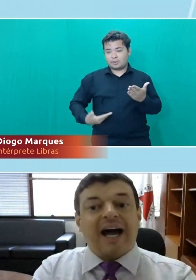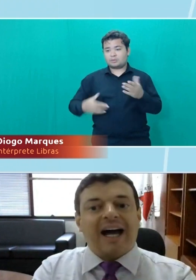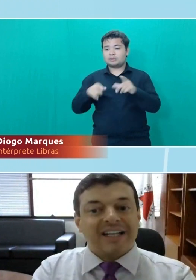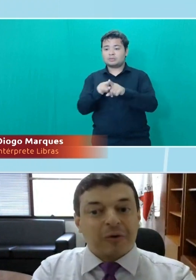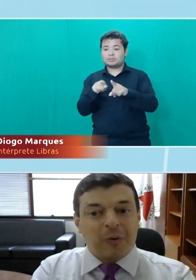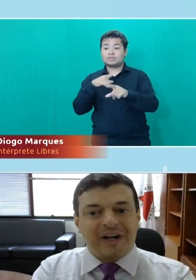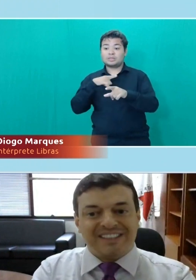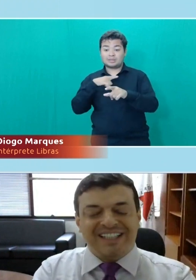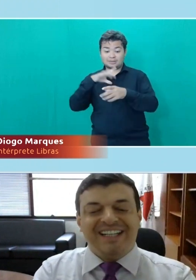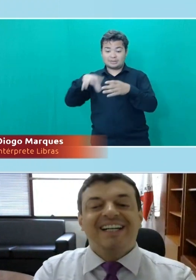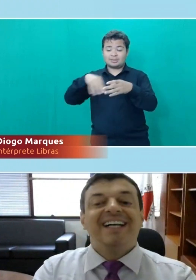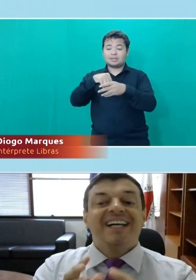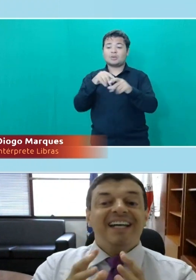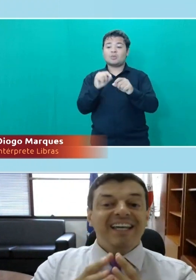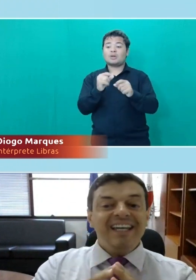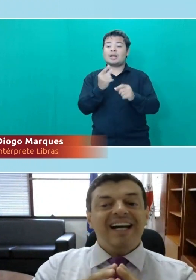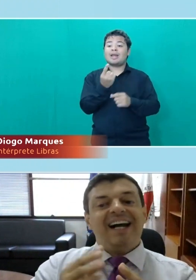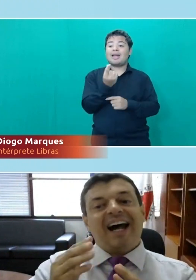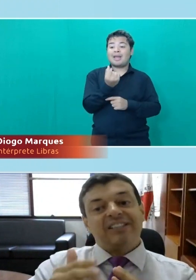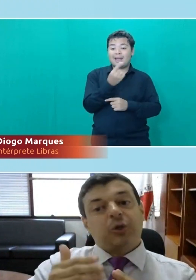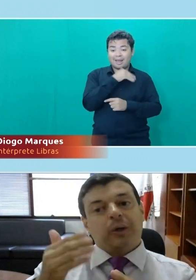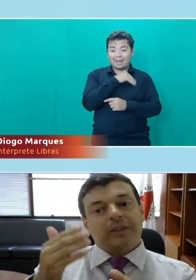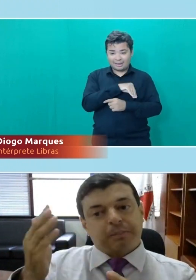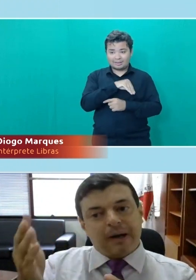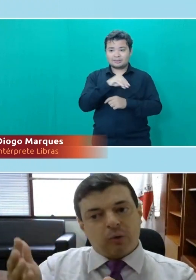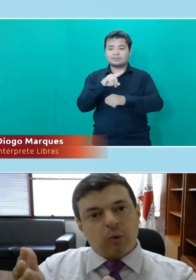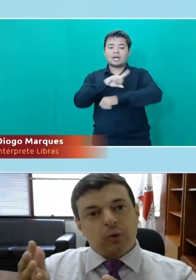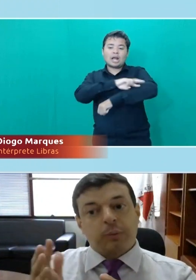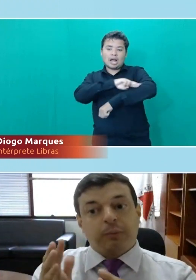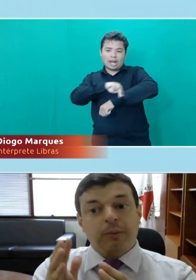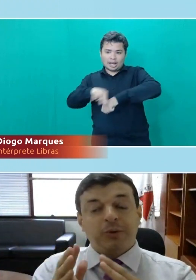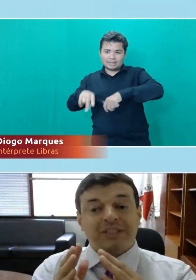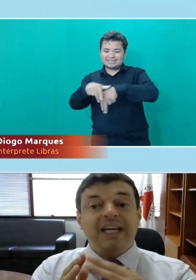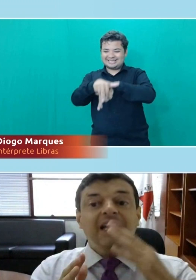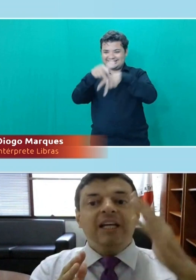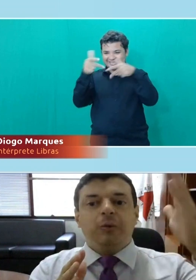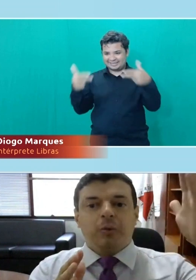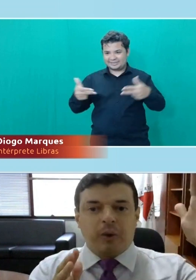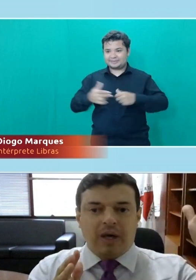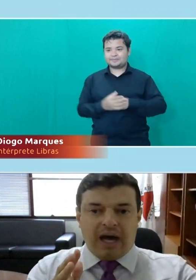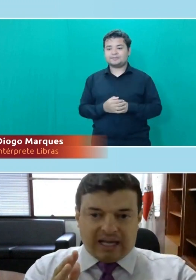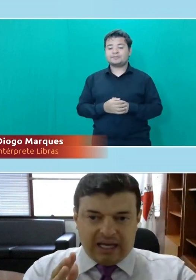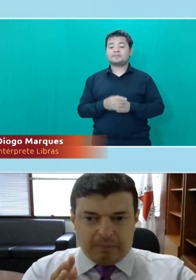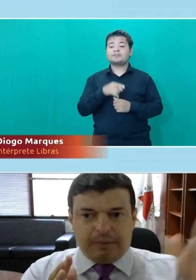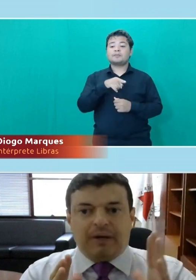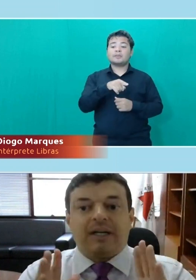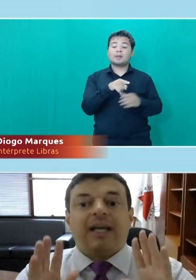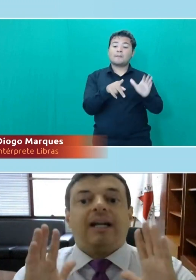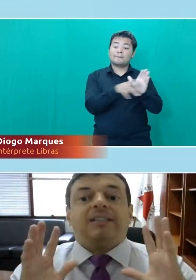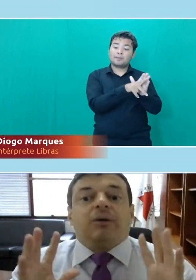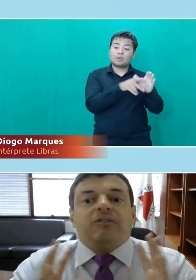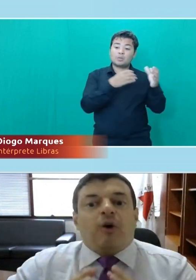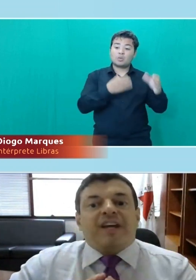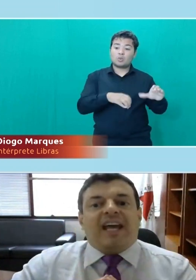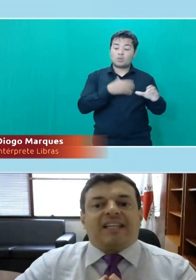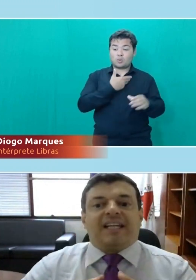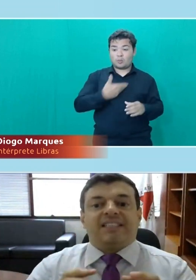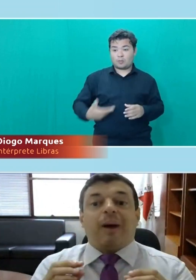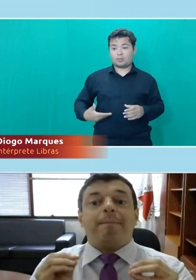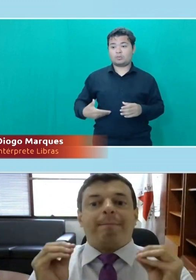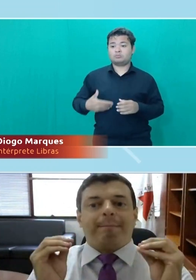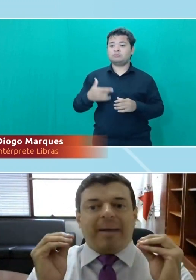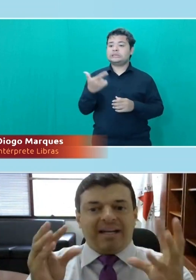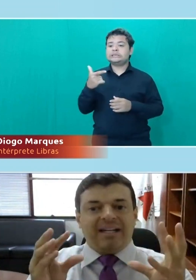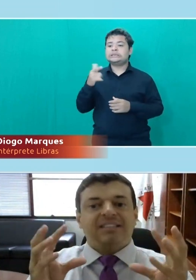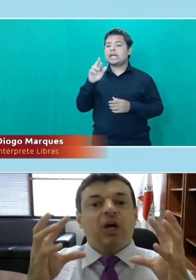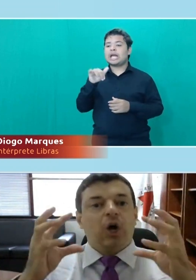questão da raça, cor, etnia. E as cotas para o concurso público, seguindo aquele primeiro critério, elas não envolvem renda,